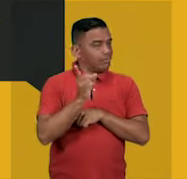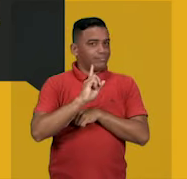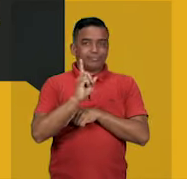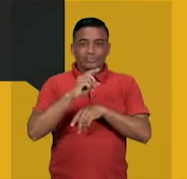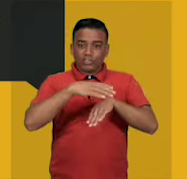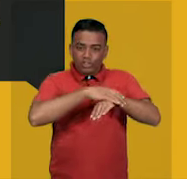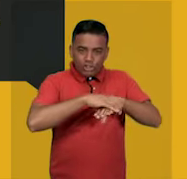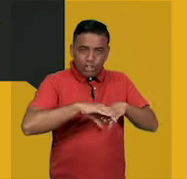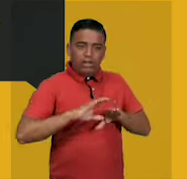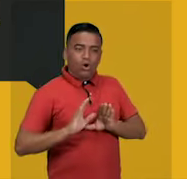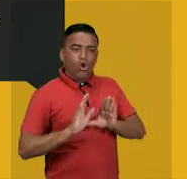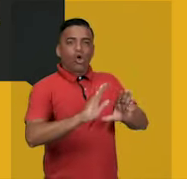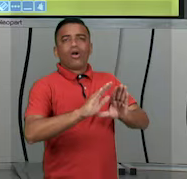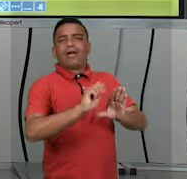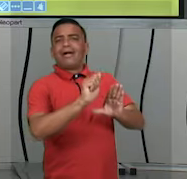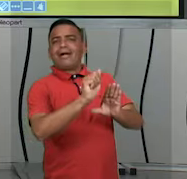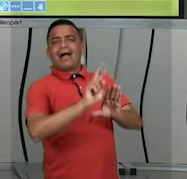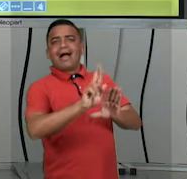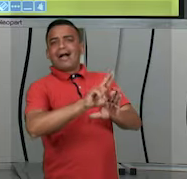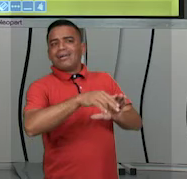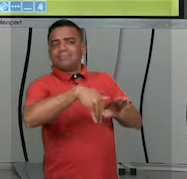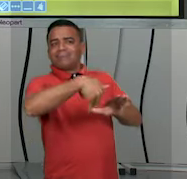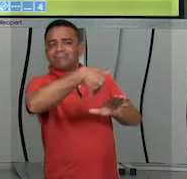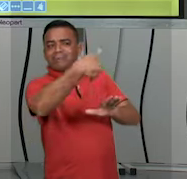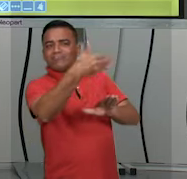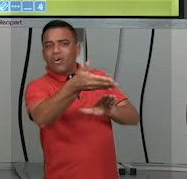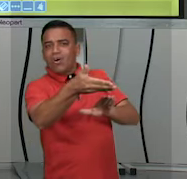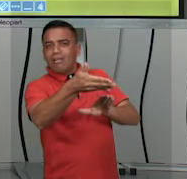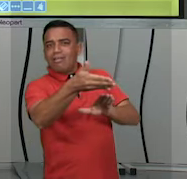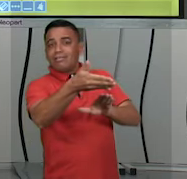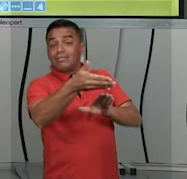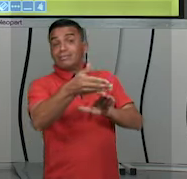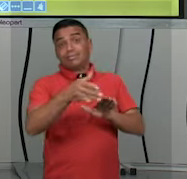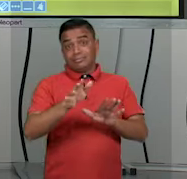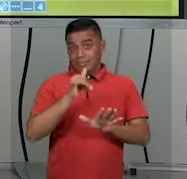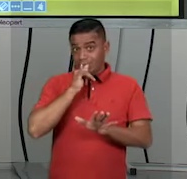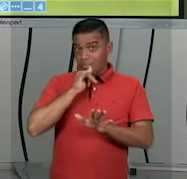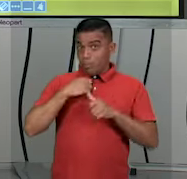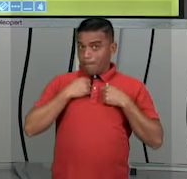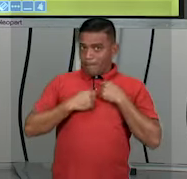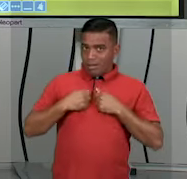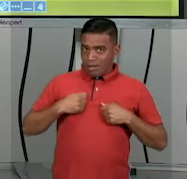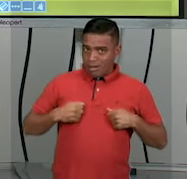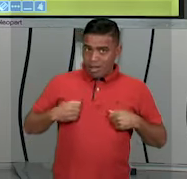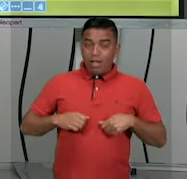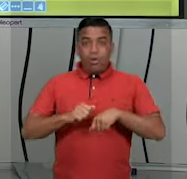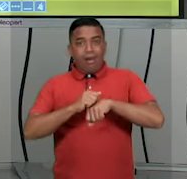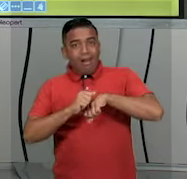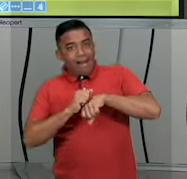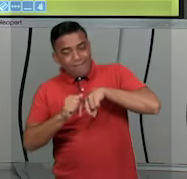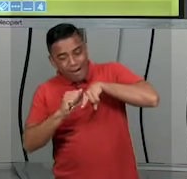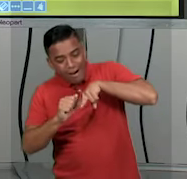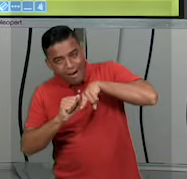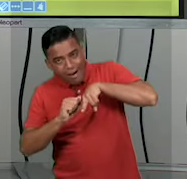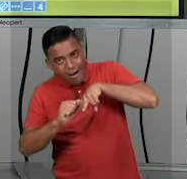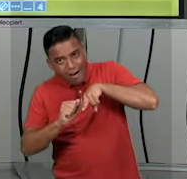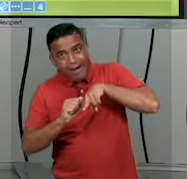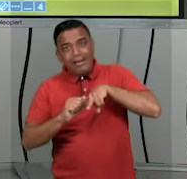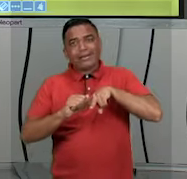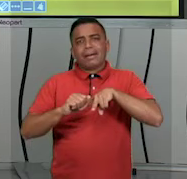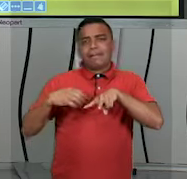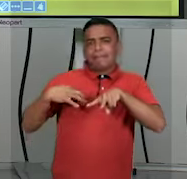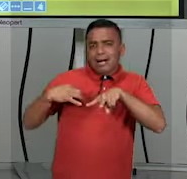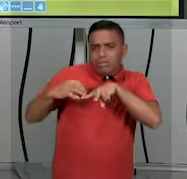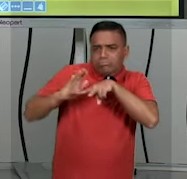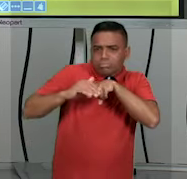diariamente. Então, veja só, além de tomar o banho, lavar o pé direito, secar o pé direitinho, é